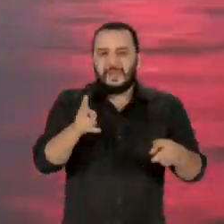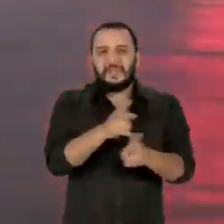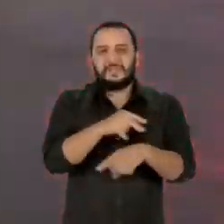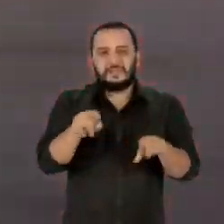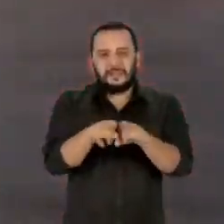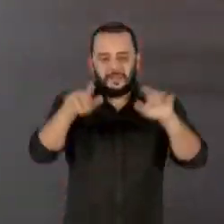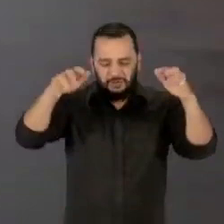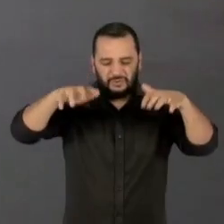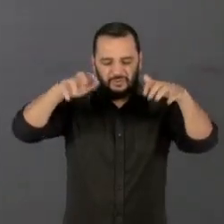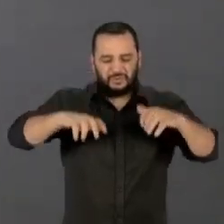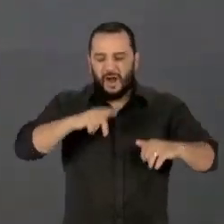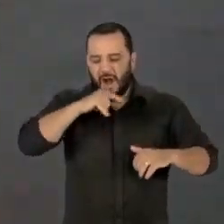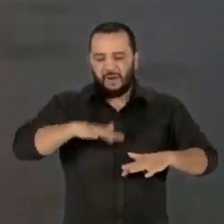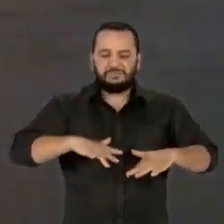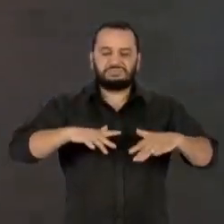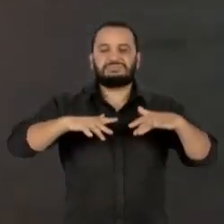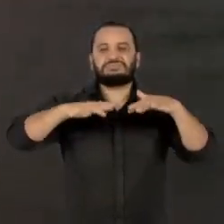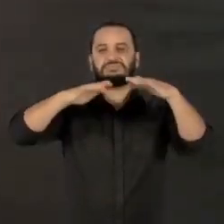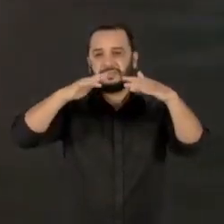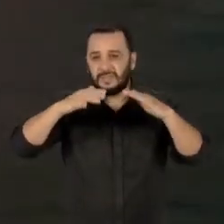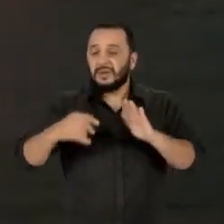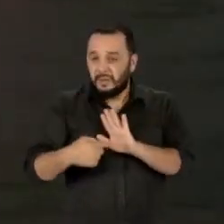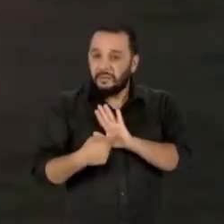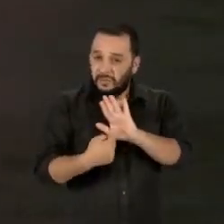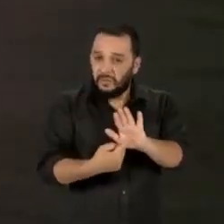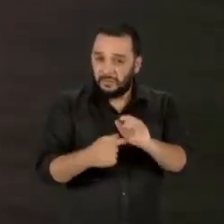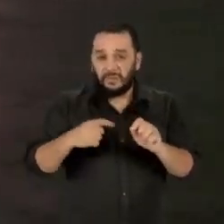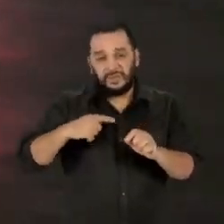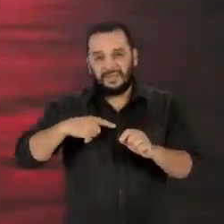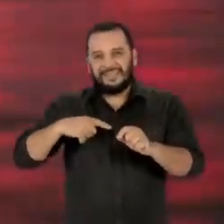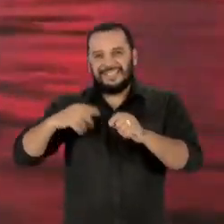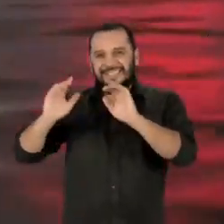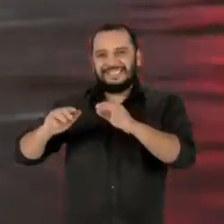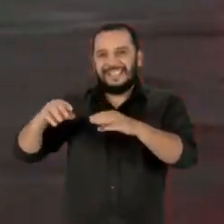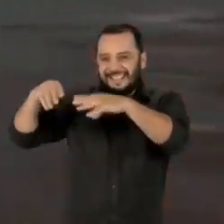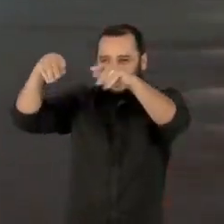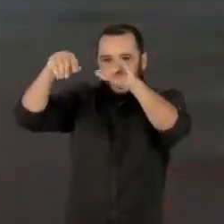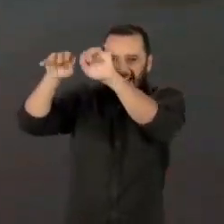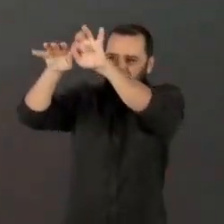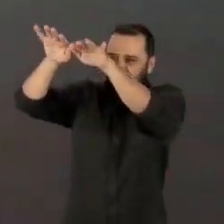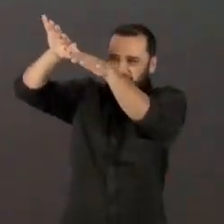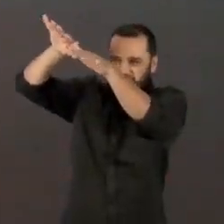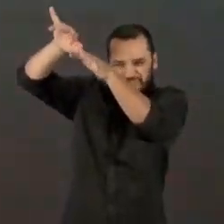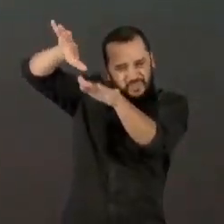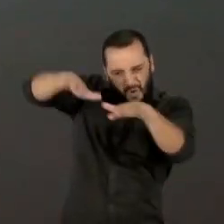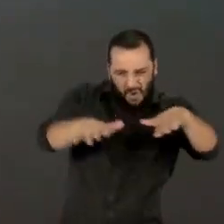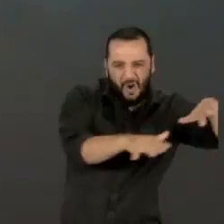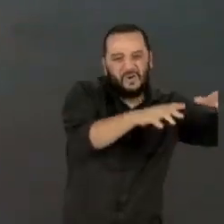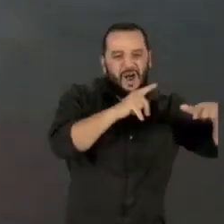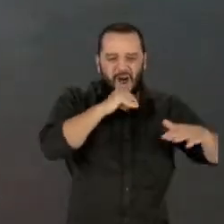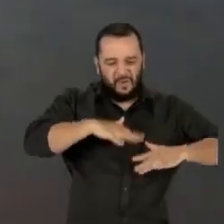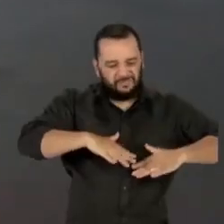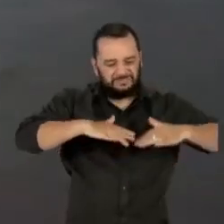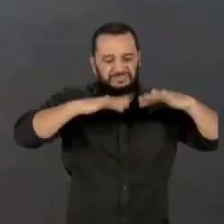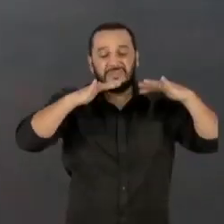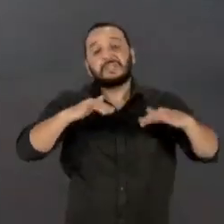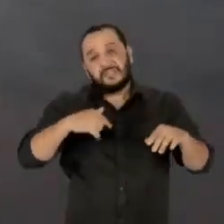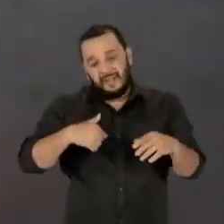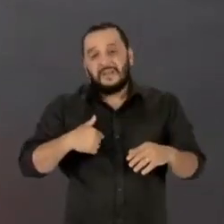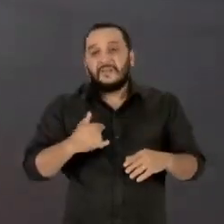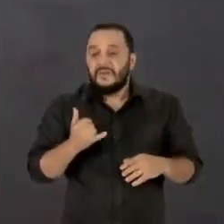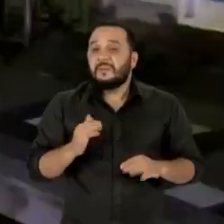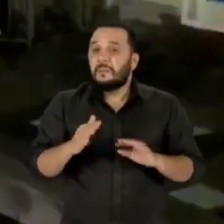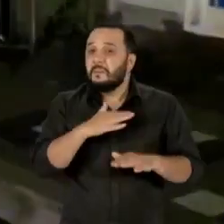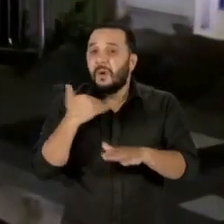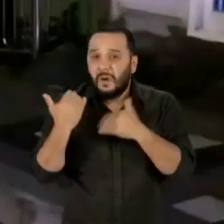chuvas no sul do país onde foram registrados deslizamentos de terra e inundações. O balanço de vítimas pode aumentar porque